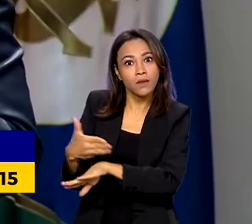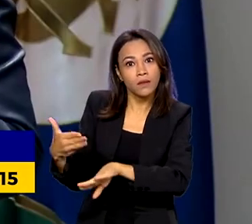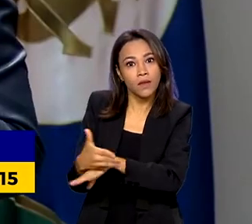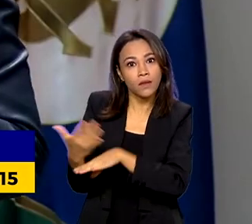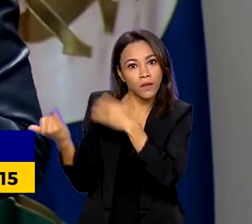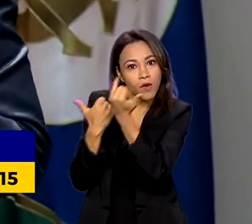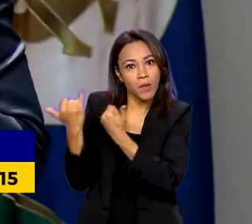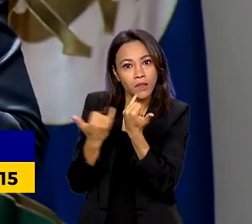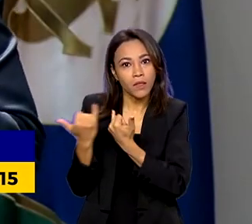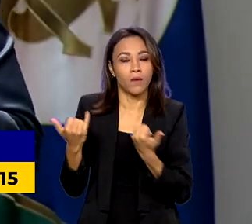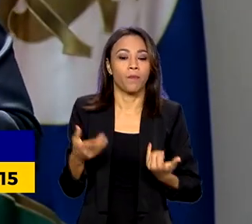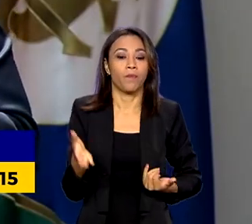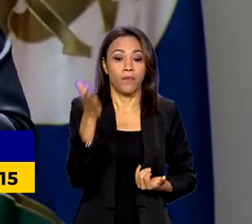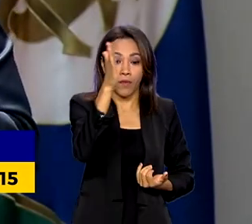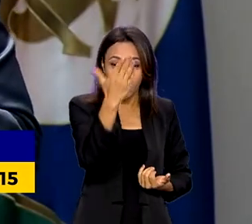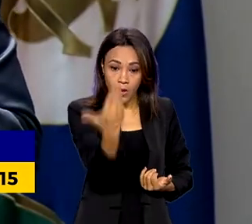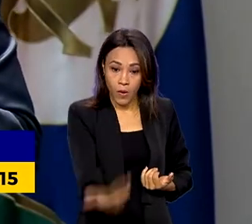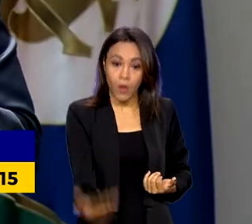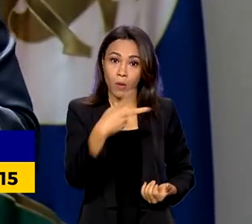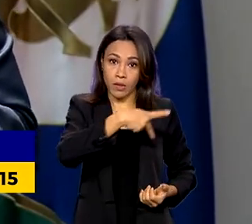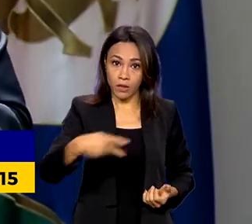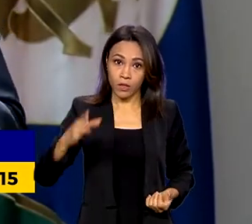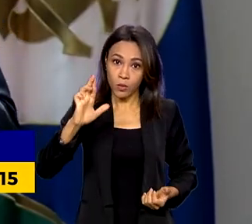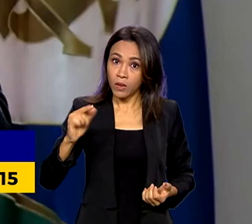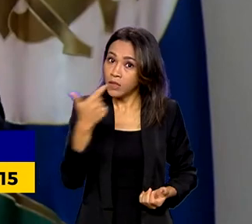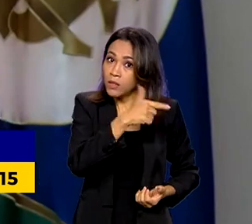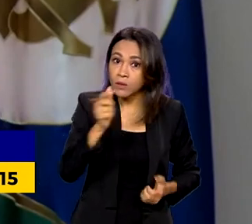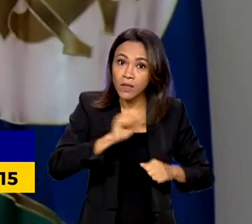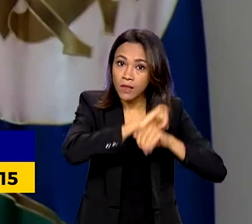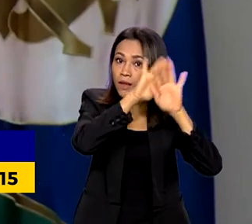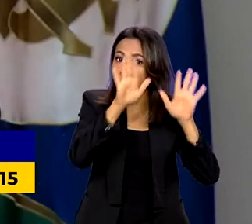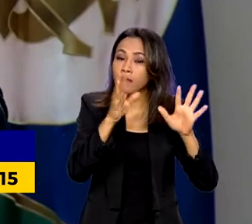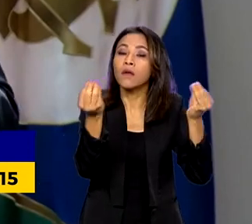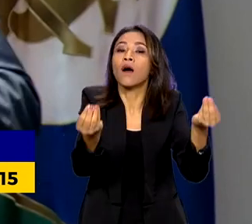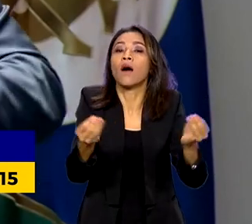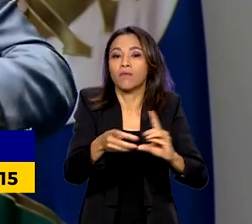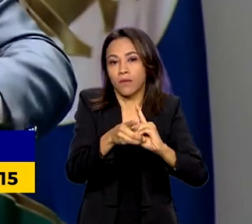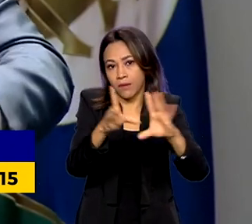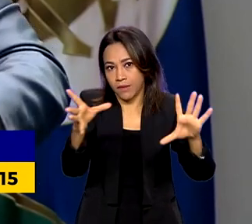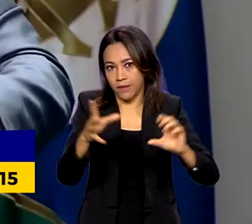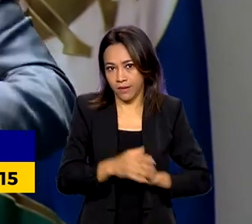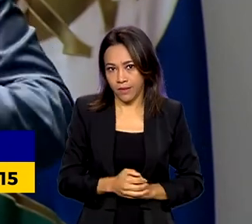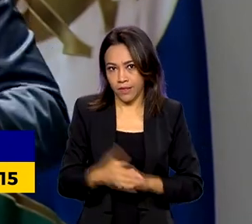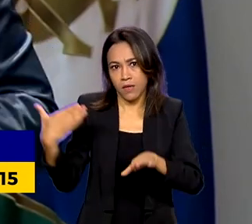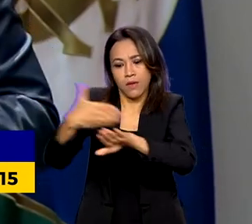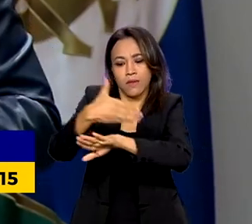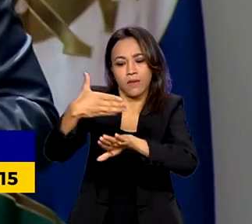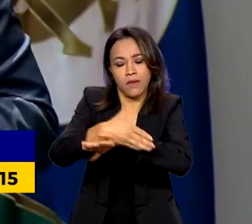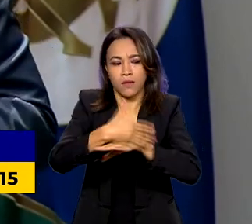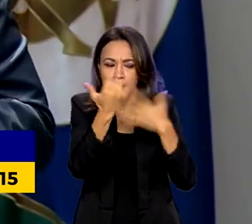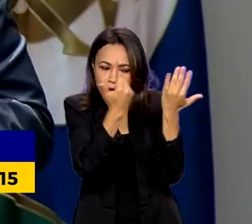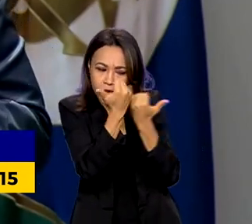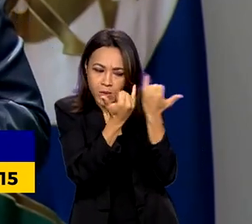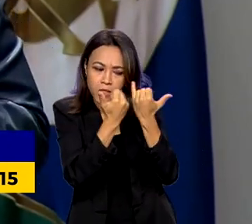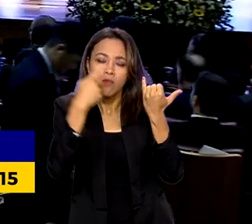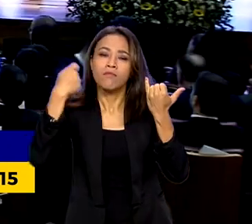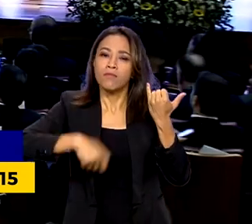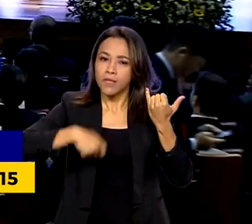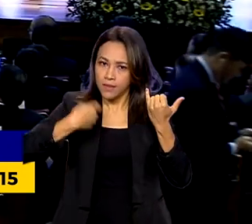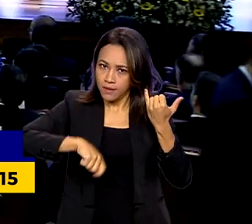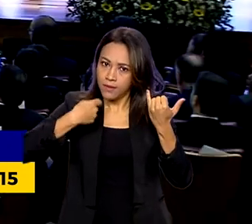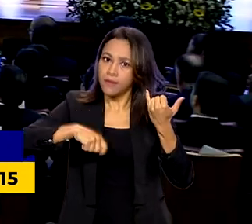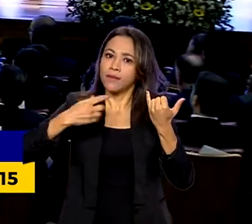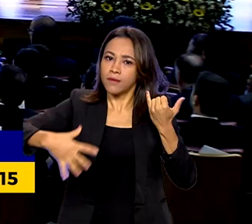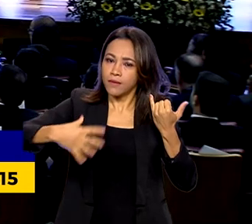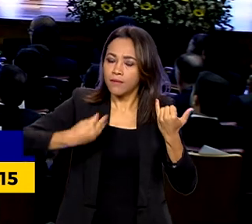O presidente Lula ressaltou que sem transparência não há democracia e que o acesso à informação precisa estar cada vez mais